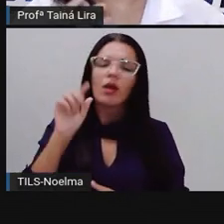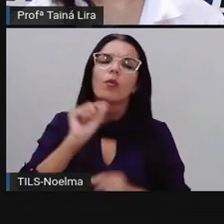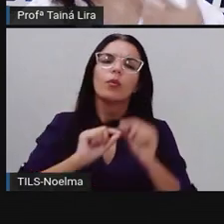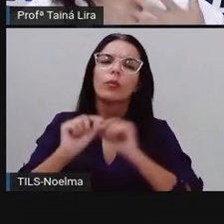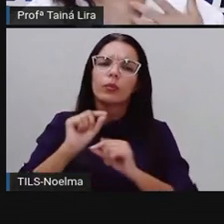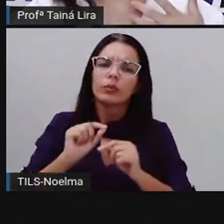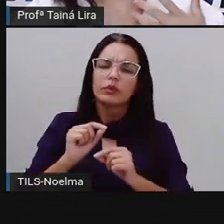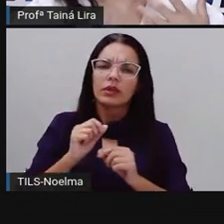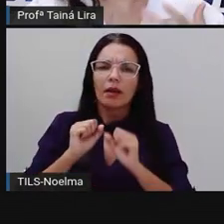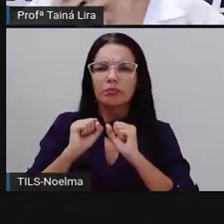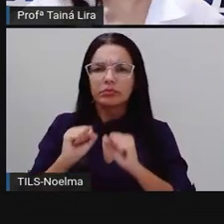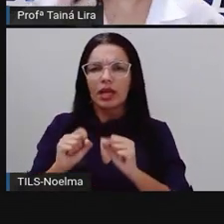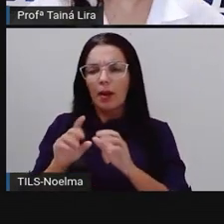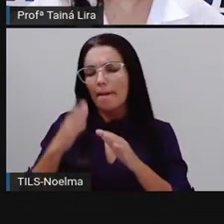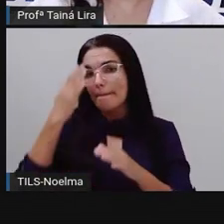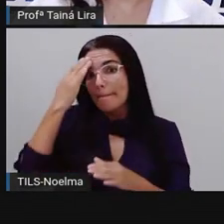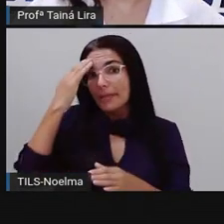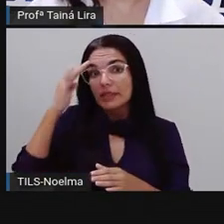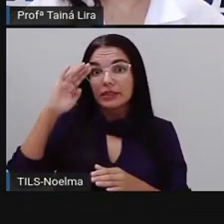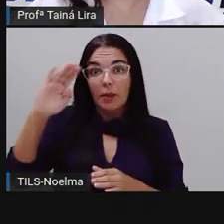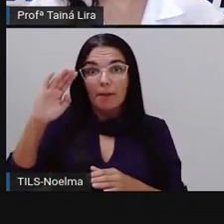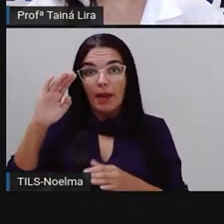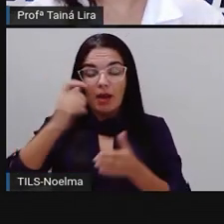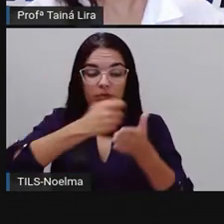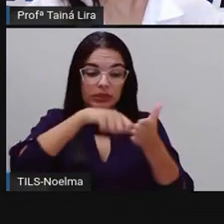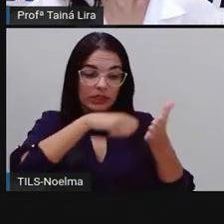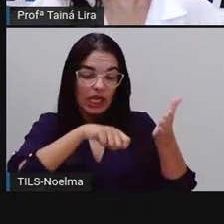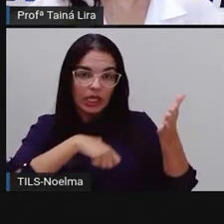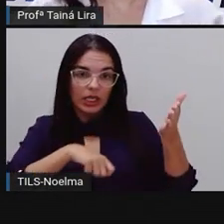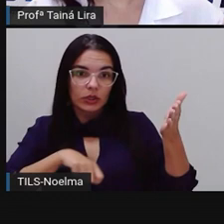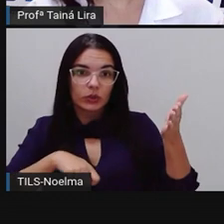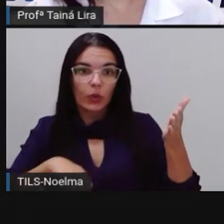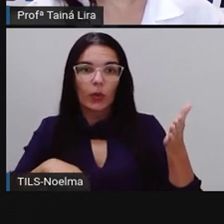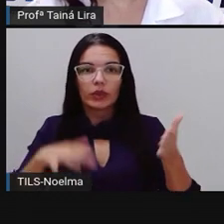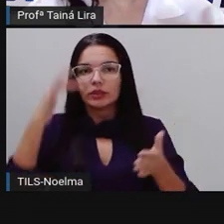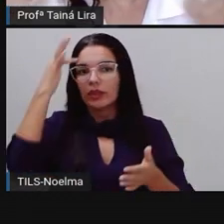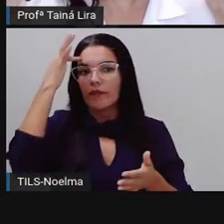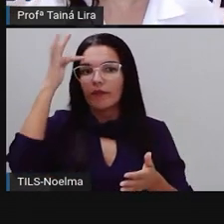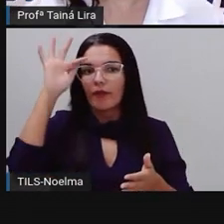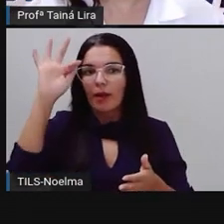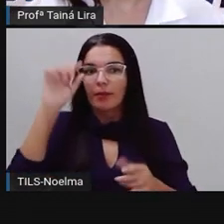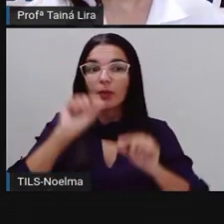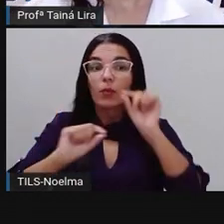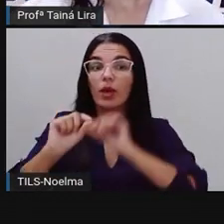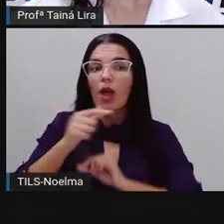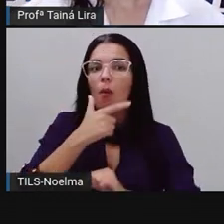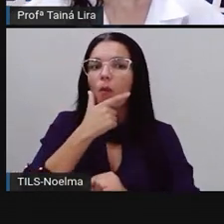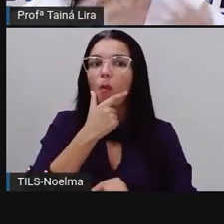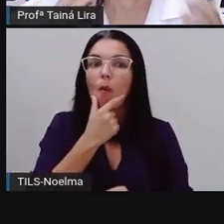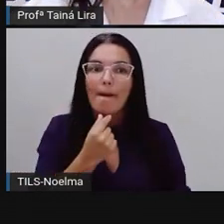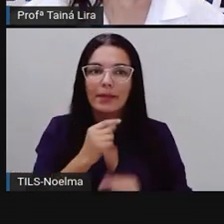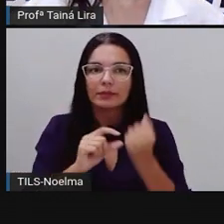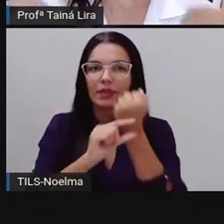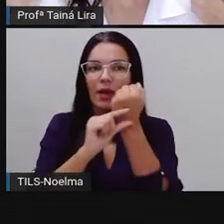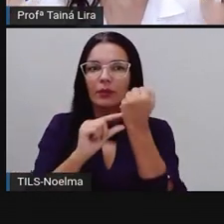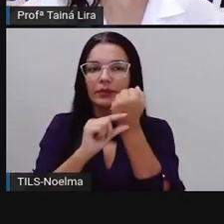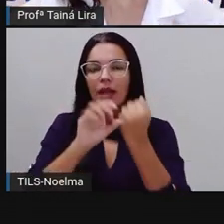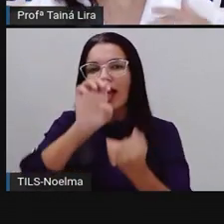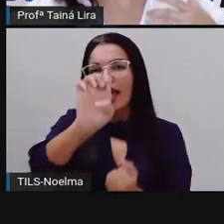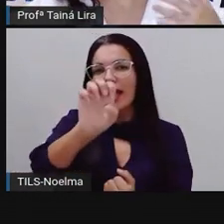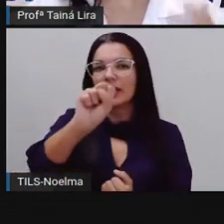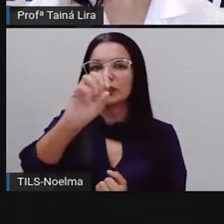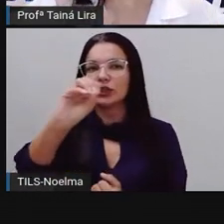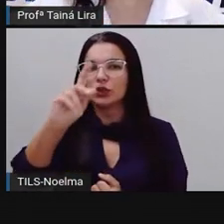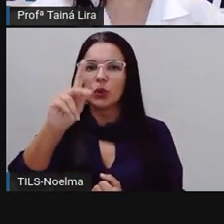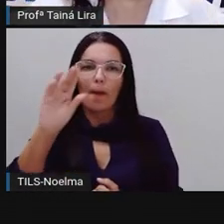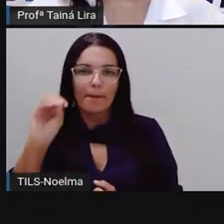falou que um dos principais escritores aí de fábulas foi Exopo e que logo após várias